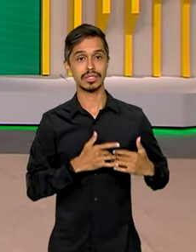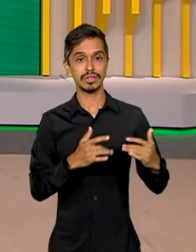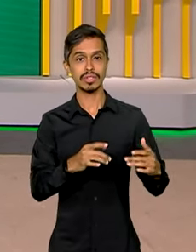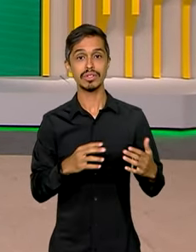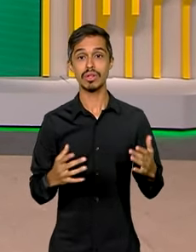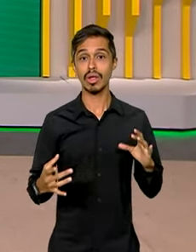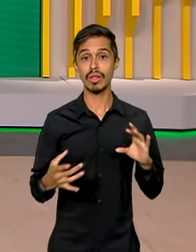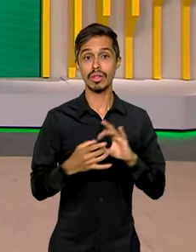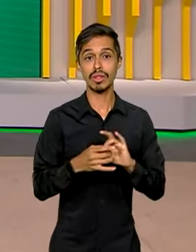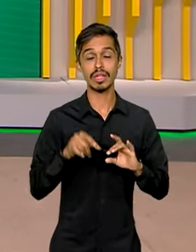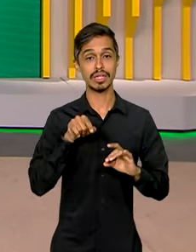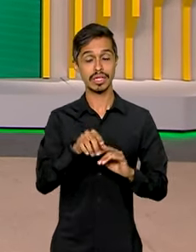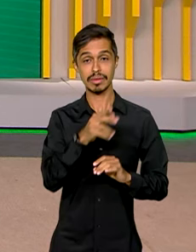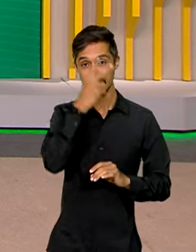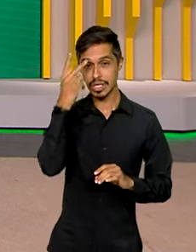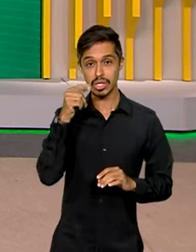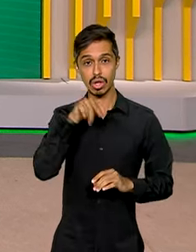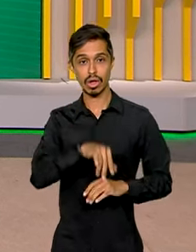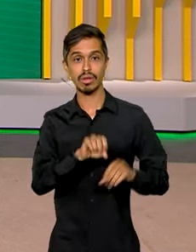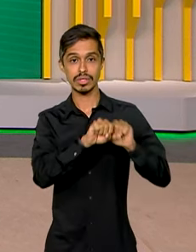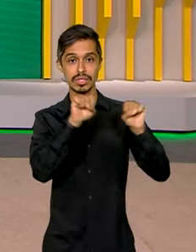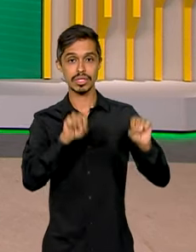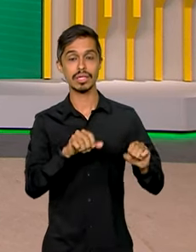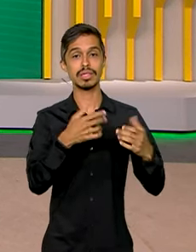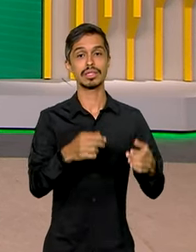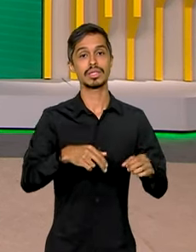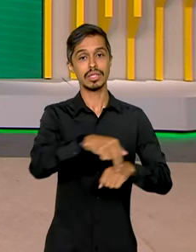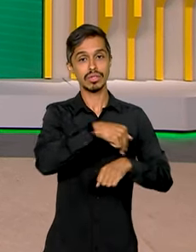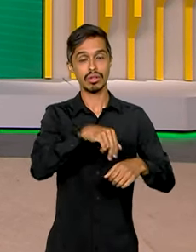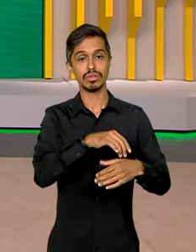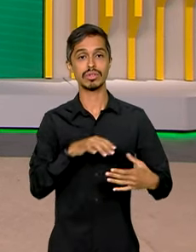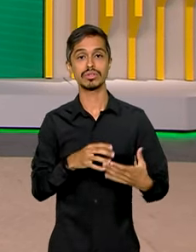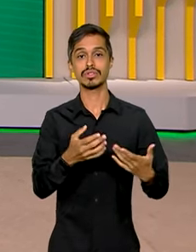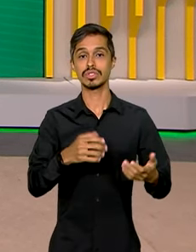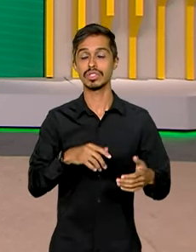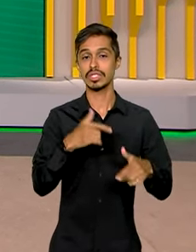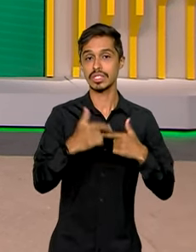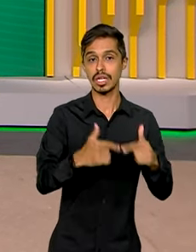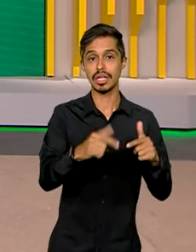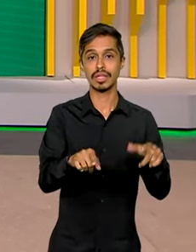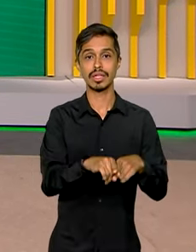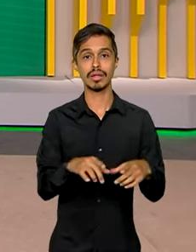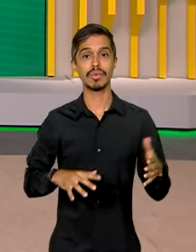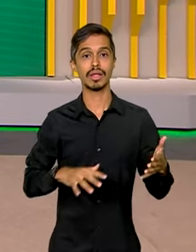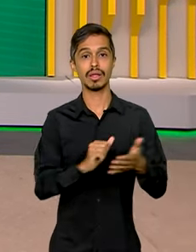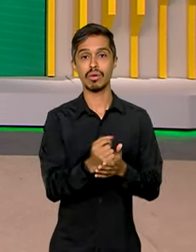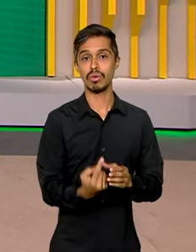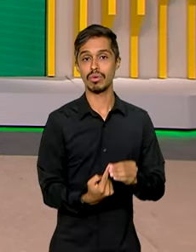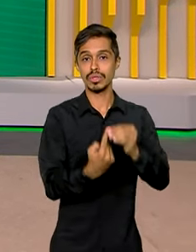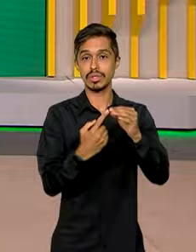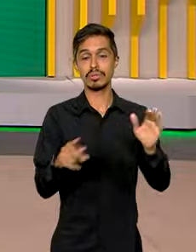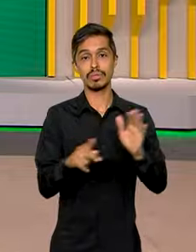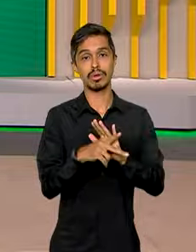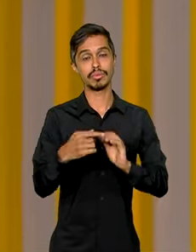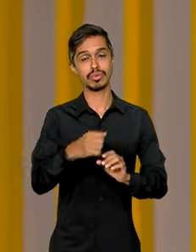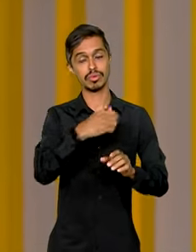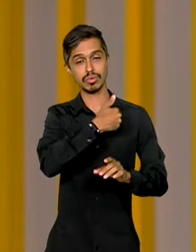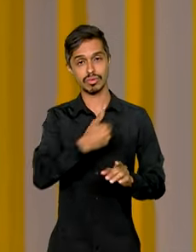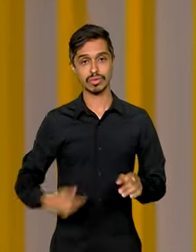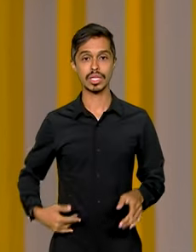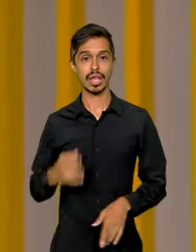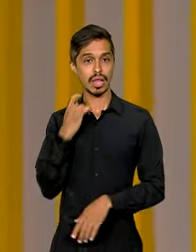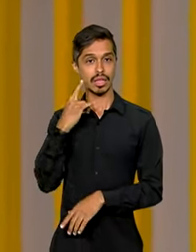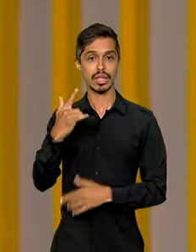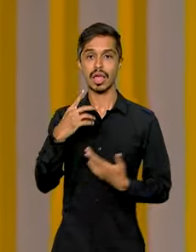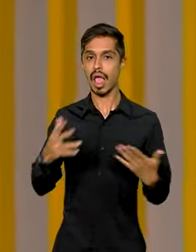trabalhadores esses vinculados ao Sistema Nacional de Emprego e ao Cadastro Único de Programas Sociais do Governo. A